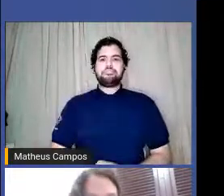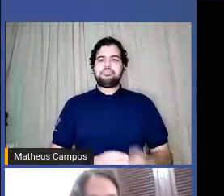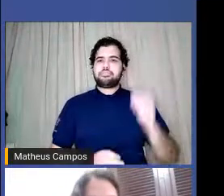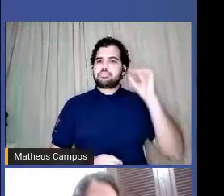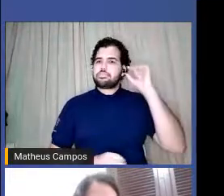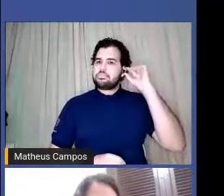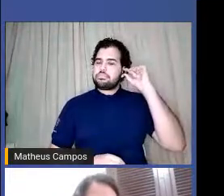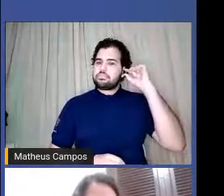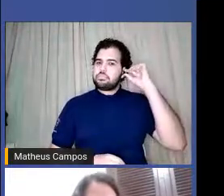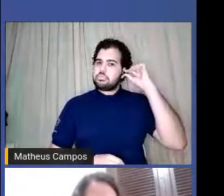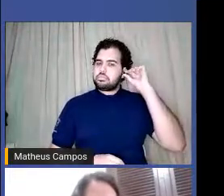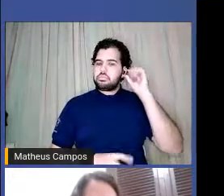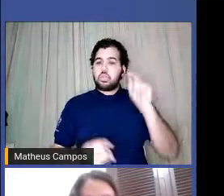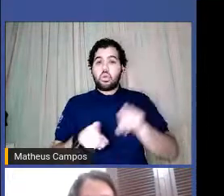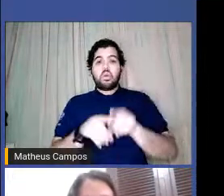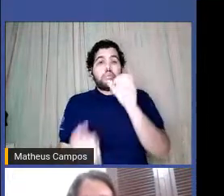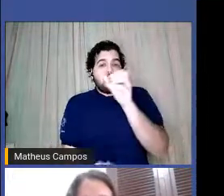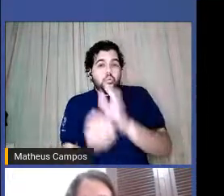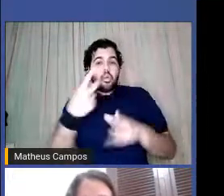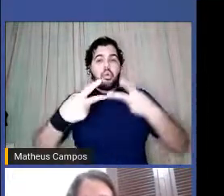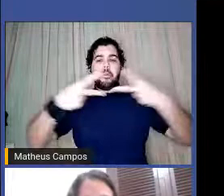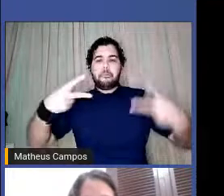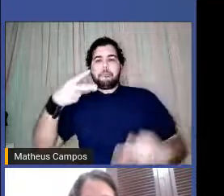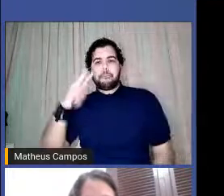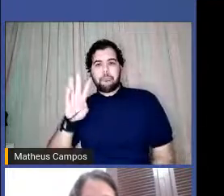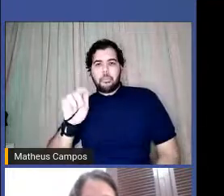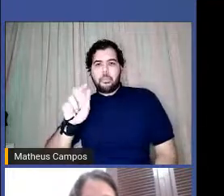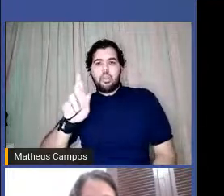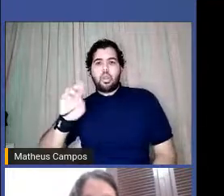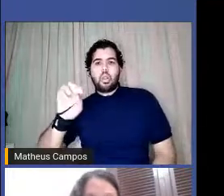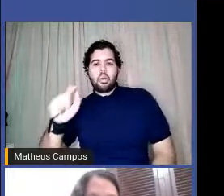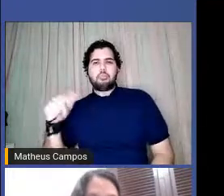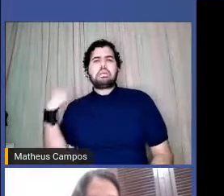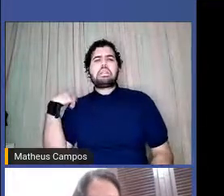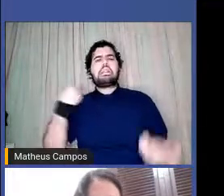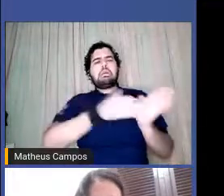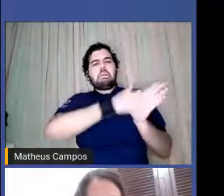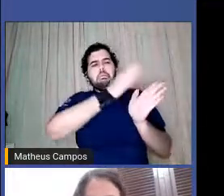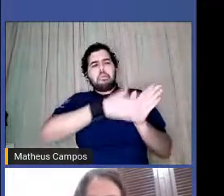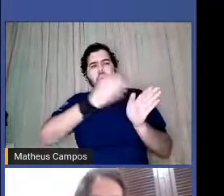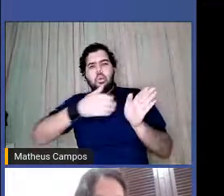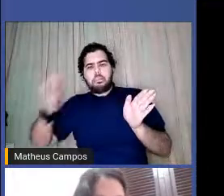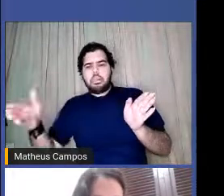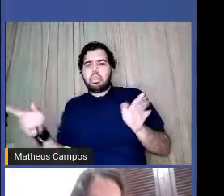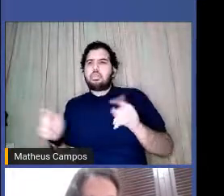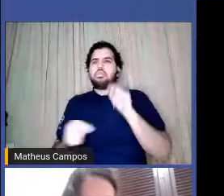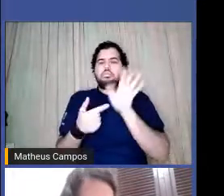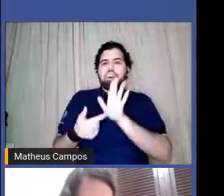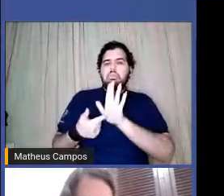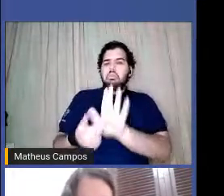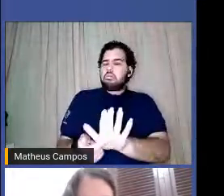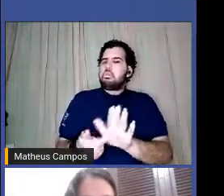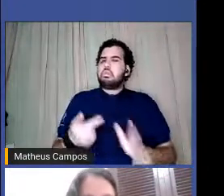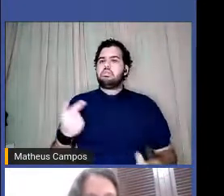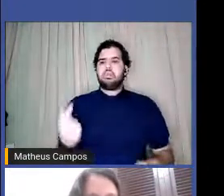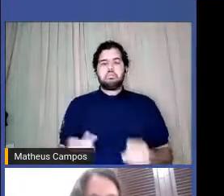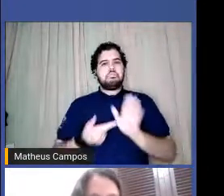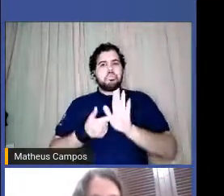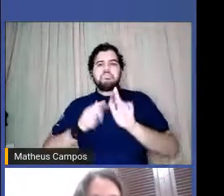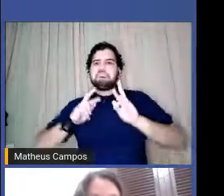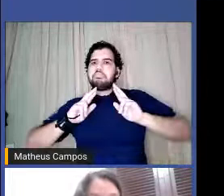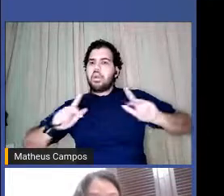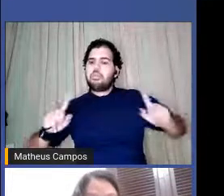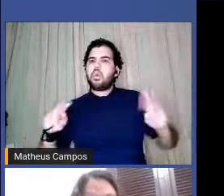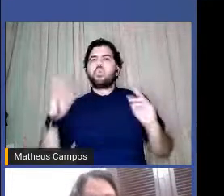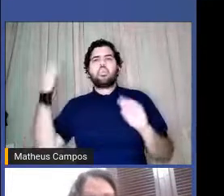E surgiu a página Barrosas, e com o tempo, acabou que ela foi se tornando uma coisa totalmente diferente da própria